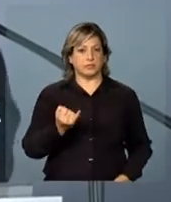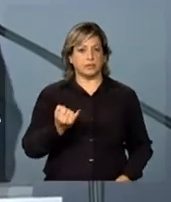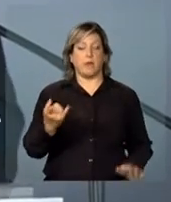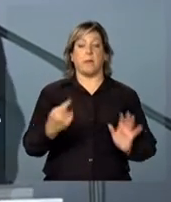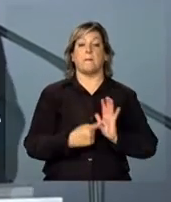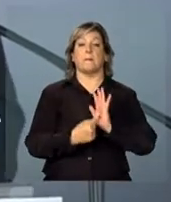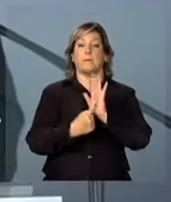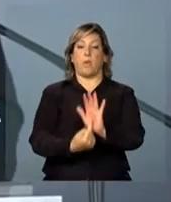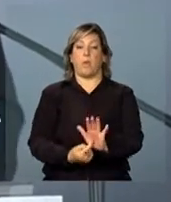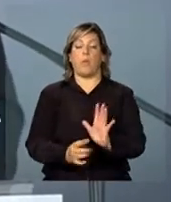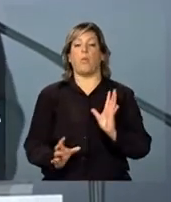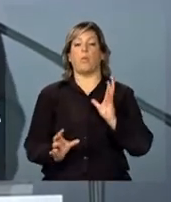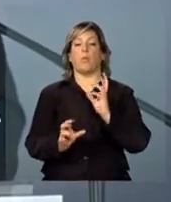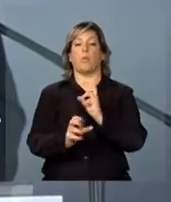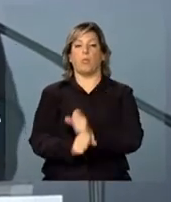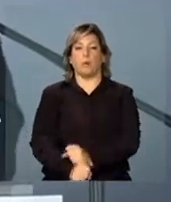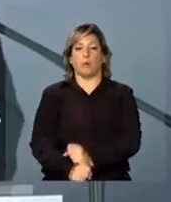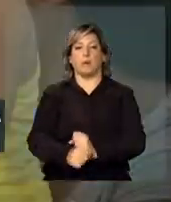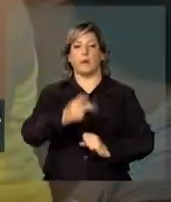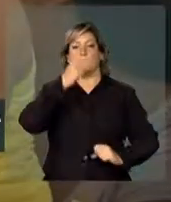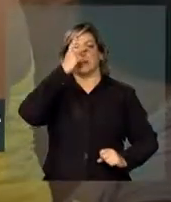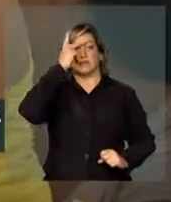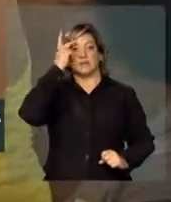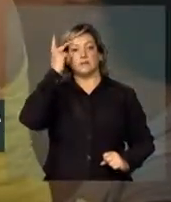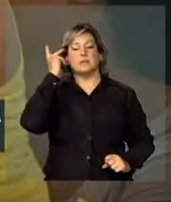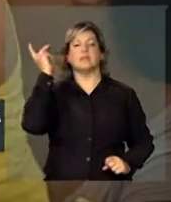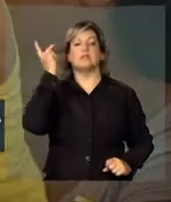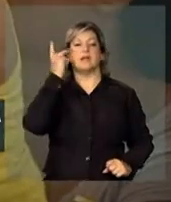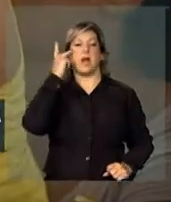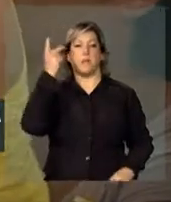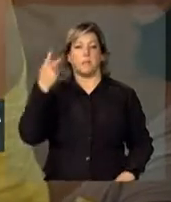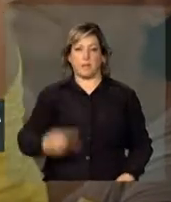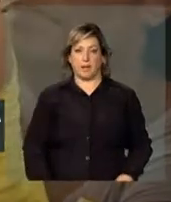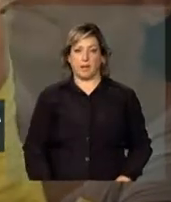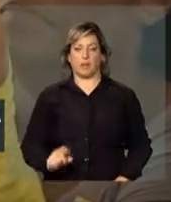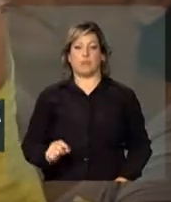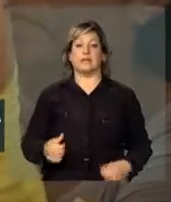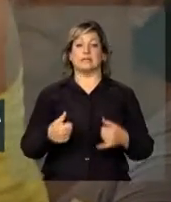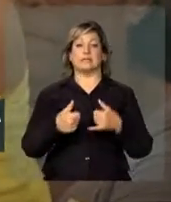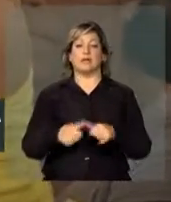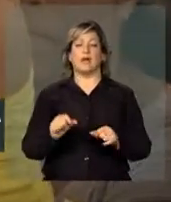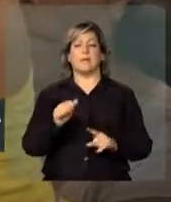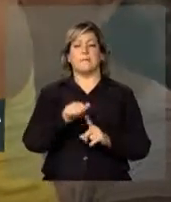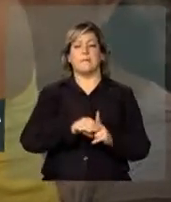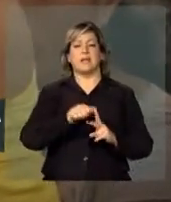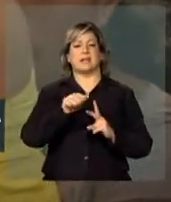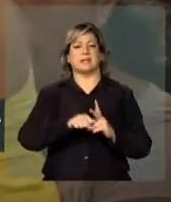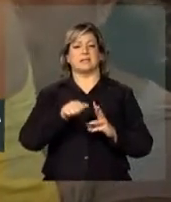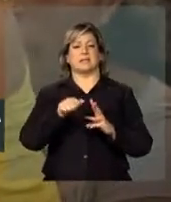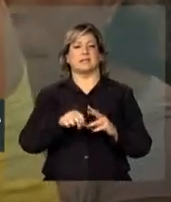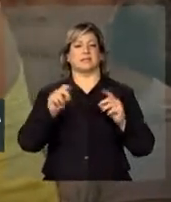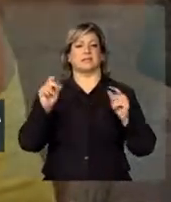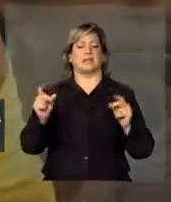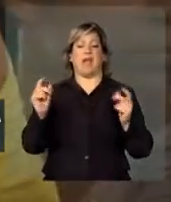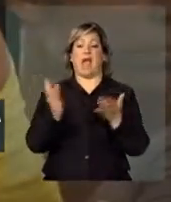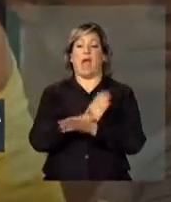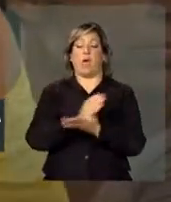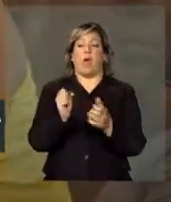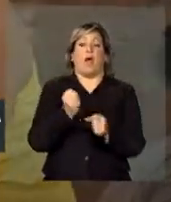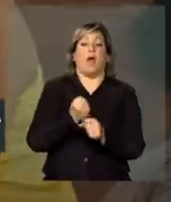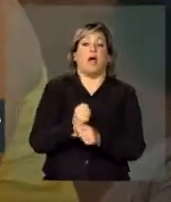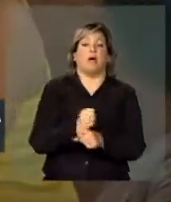mostrou a quantidade de pessoas de paulistanos que estão há meses e alguns há anos